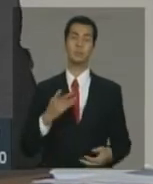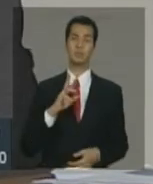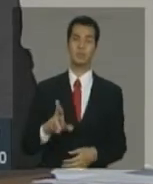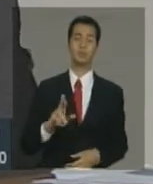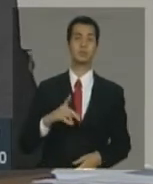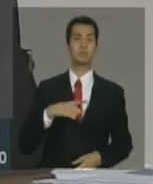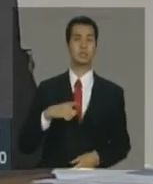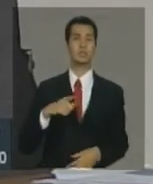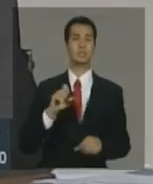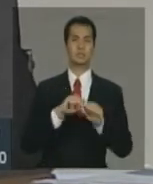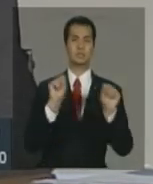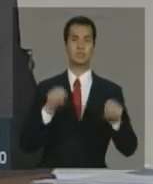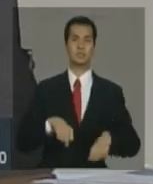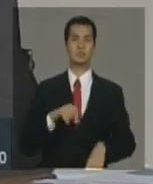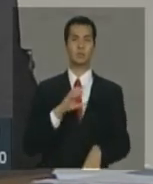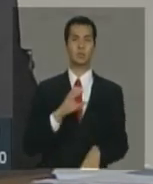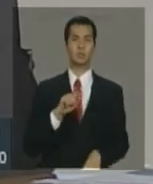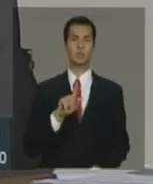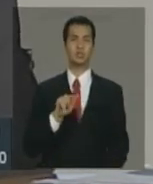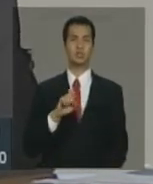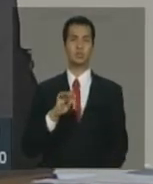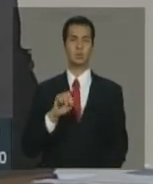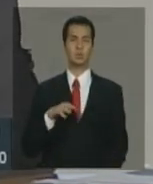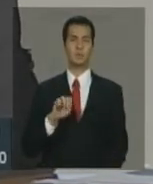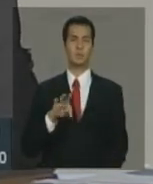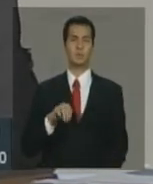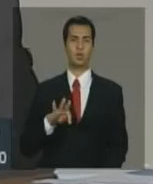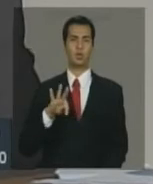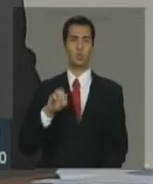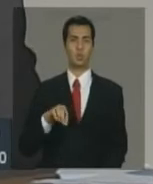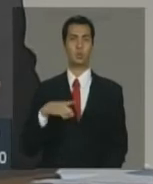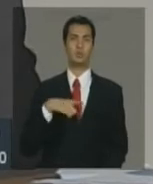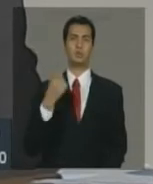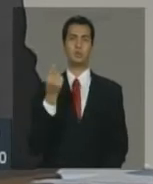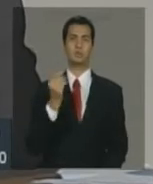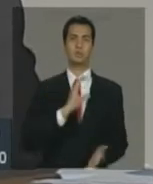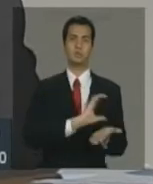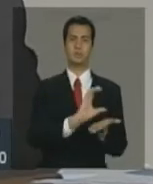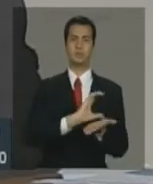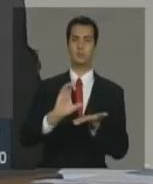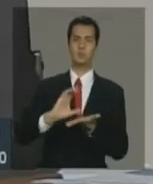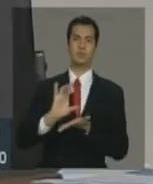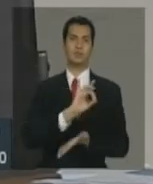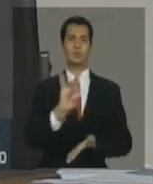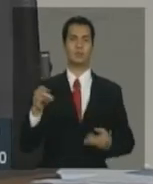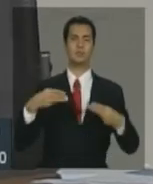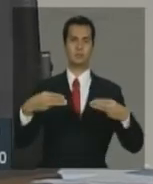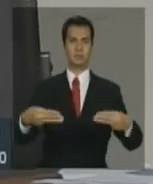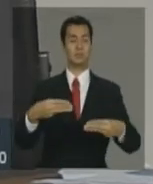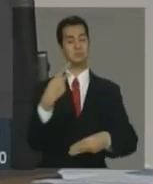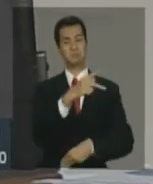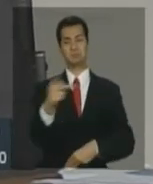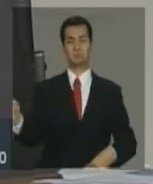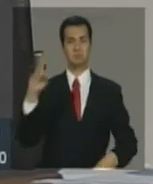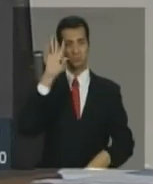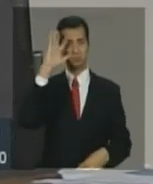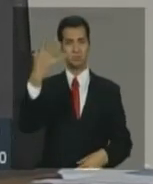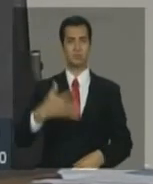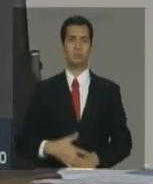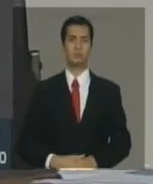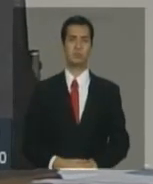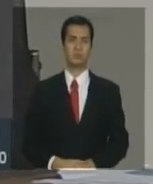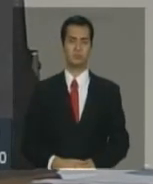e isso vocês têm acesso no decreto, tem lá o valor de cada ministério. Daí em diante, é o ministério que define. Obrigado.